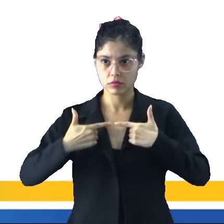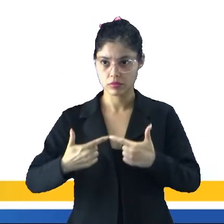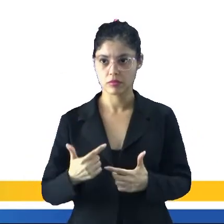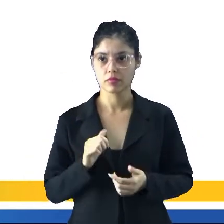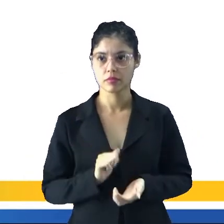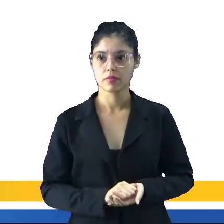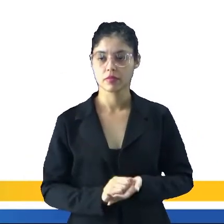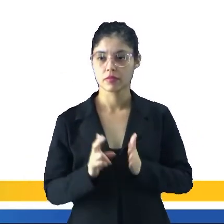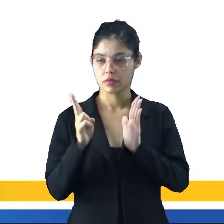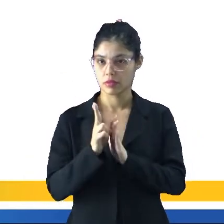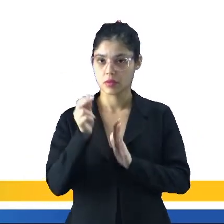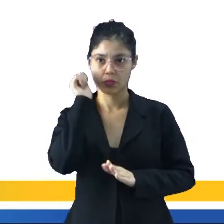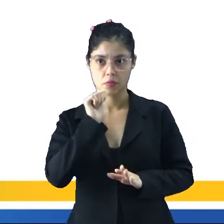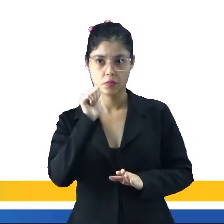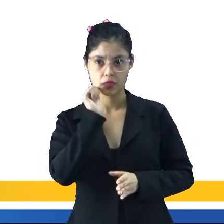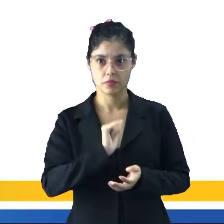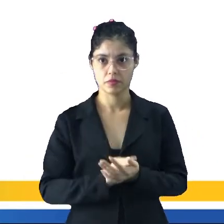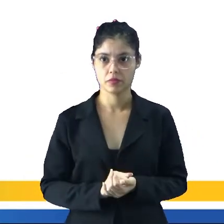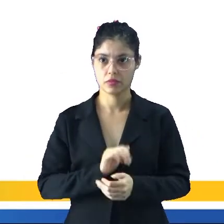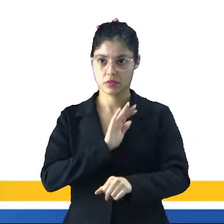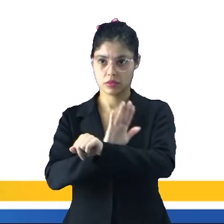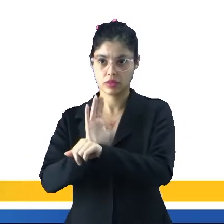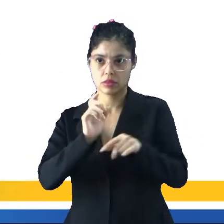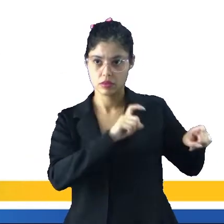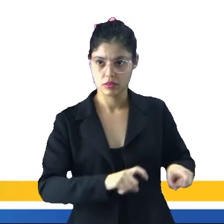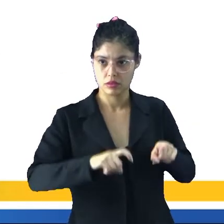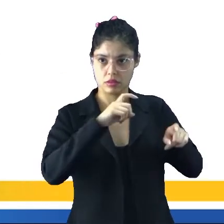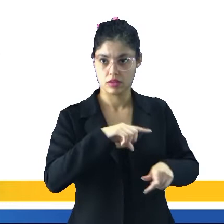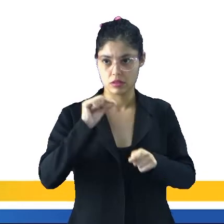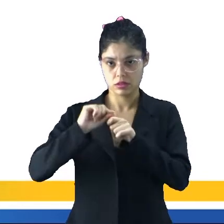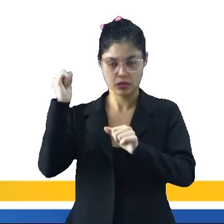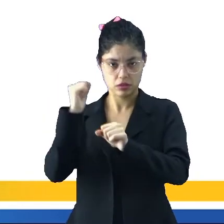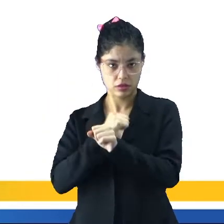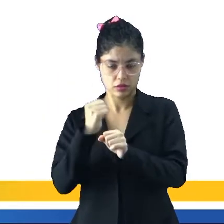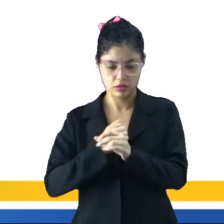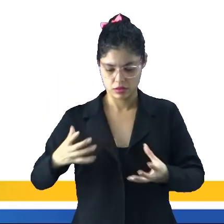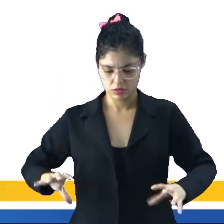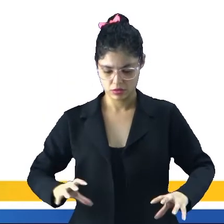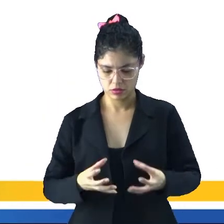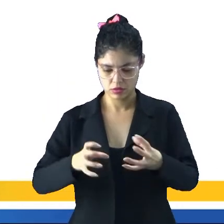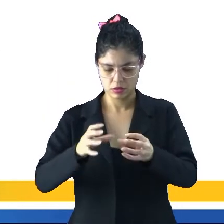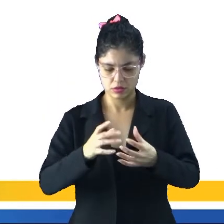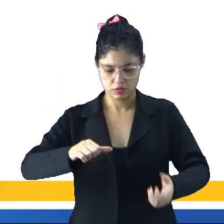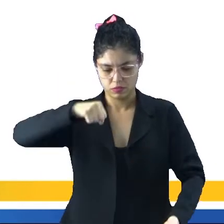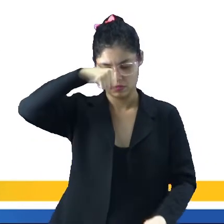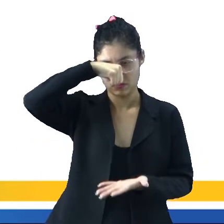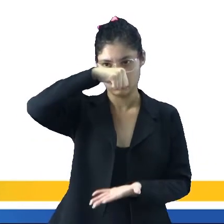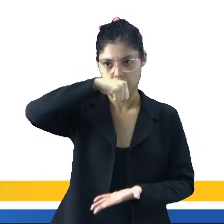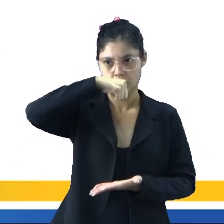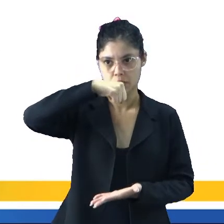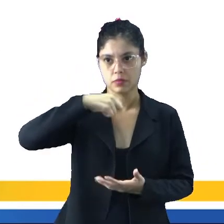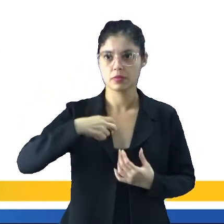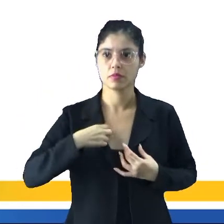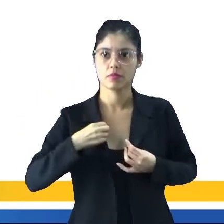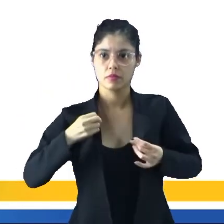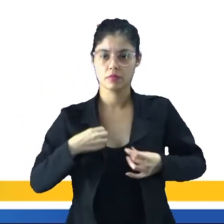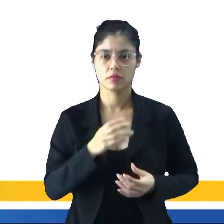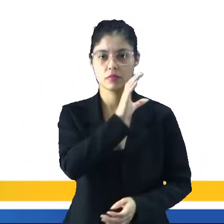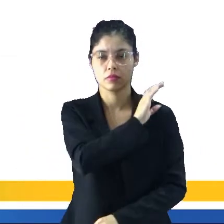As índias contribuem no trabalho agrícola e na fabricação de cerâmicas, né, cestas, dependendo da